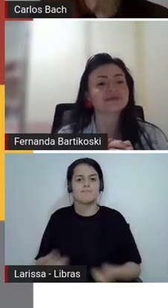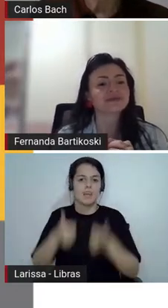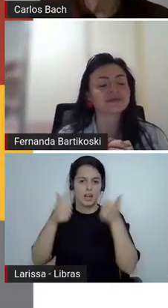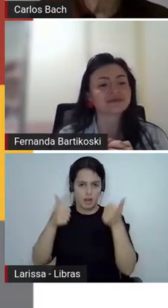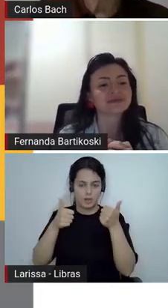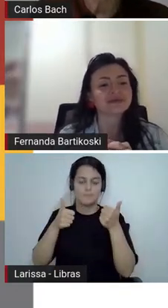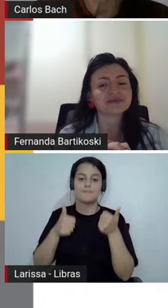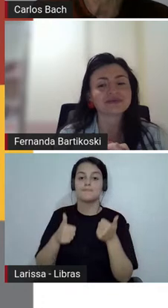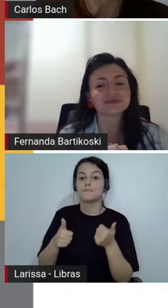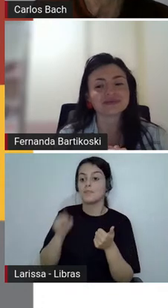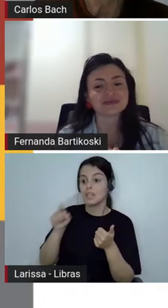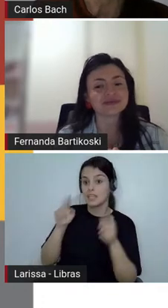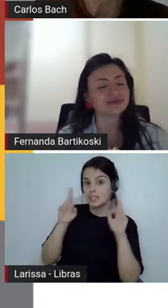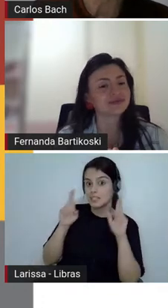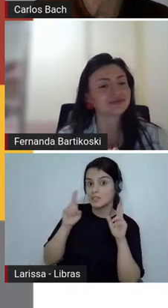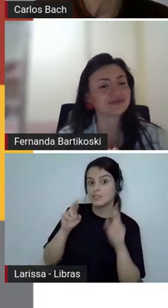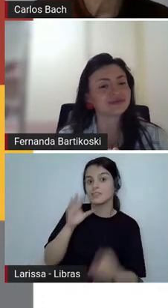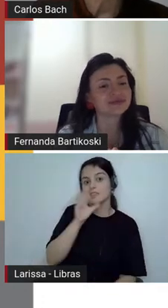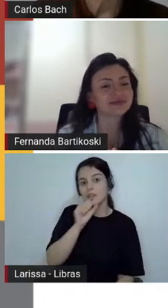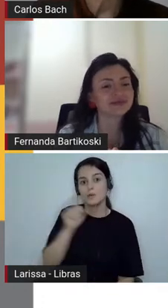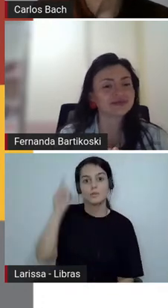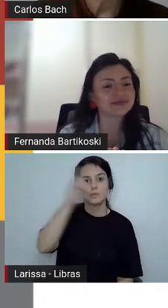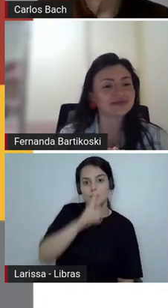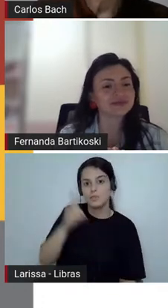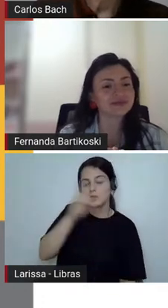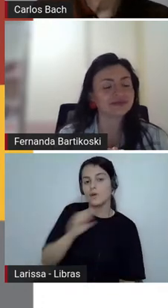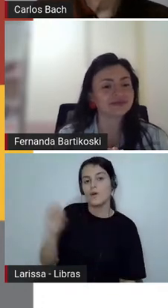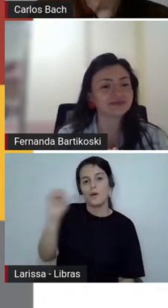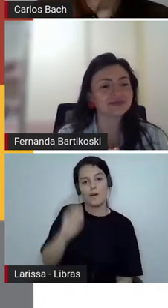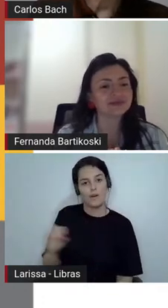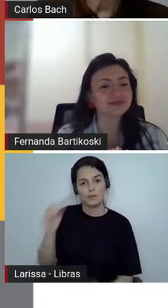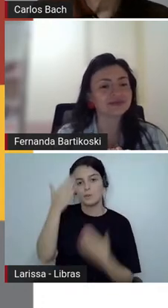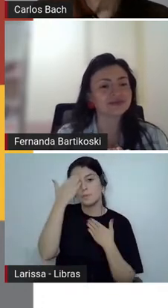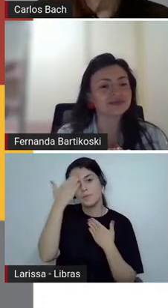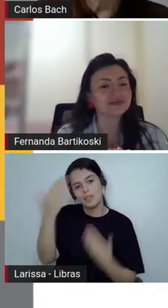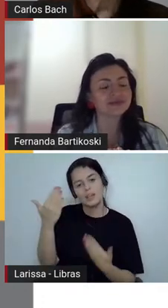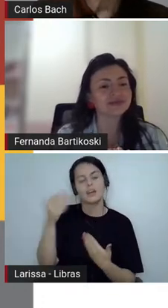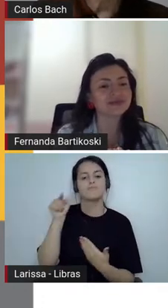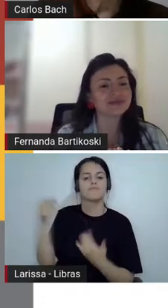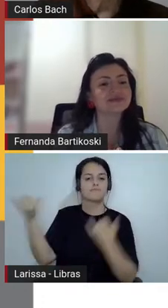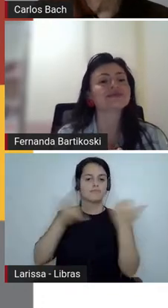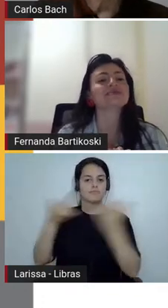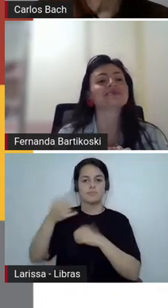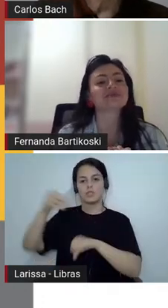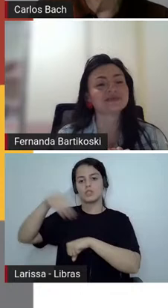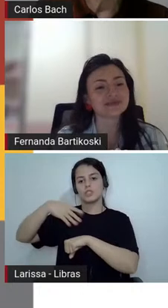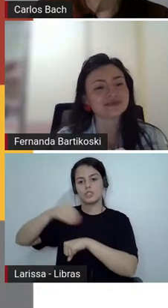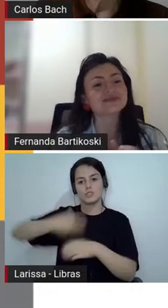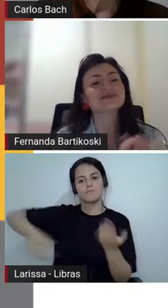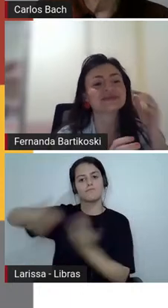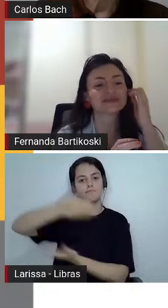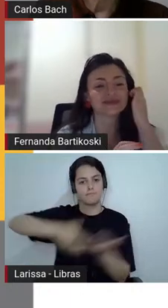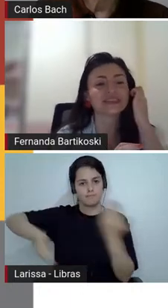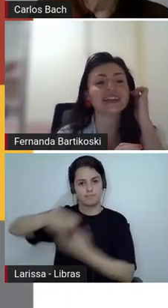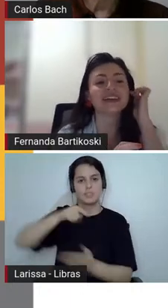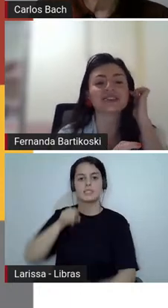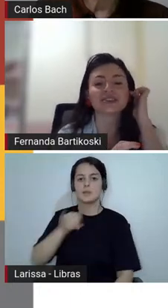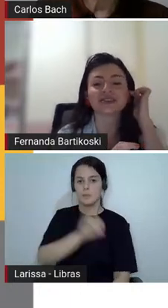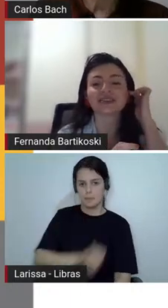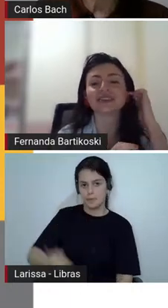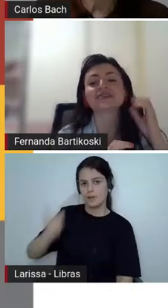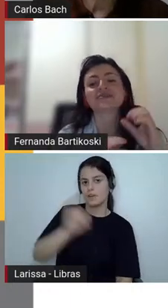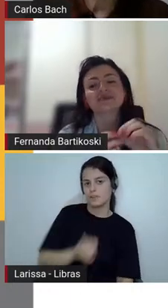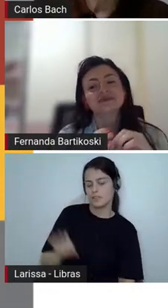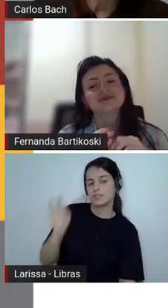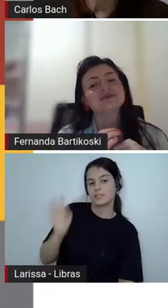semana muito obrigado pelas contribuições de vocês pessoal por esse compartilhamento que é importante né Fernanda e